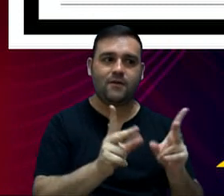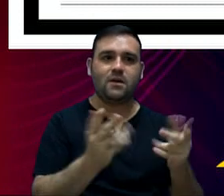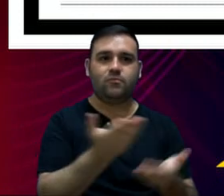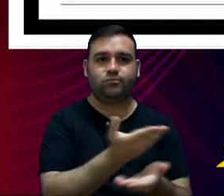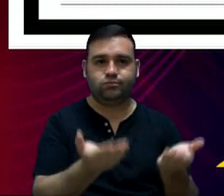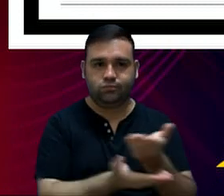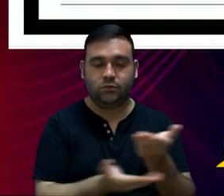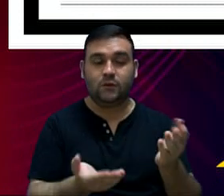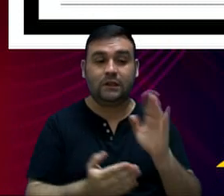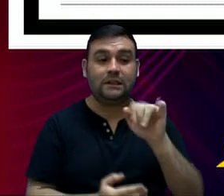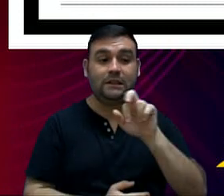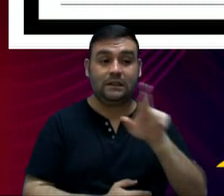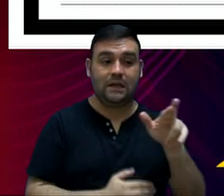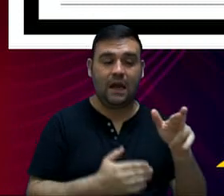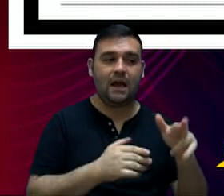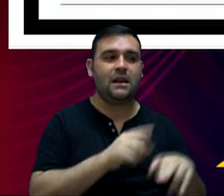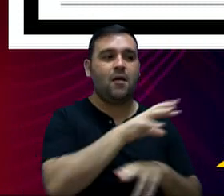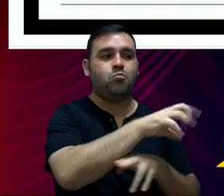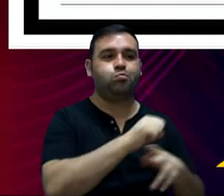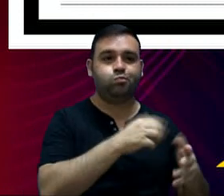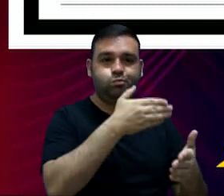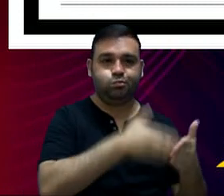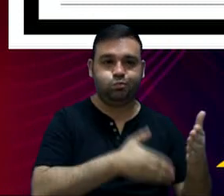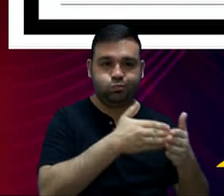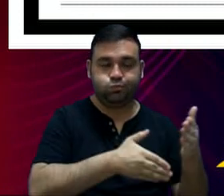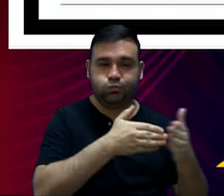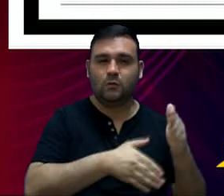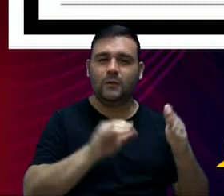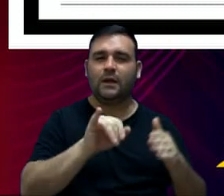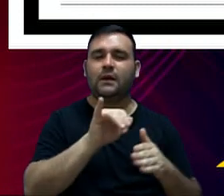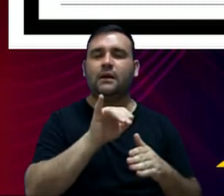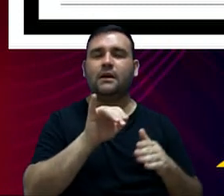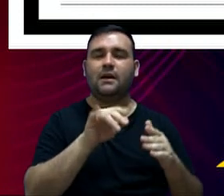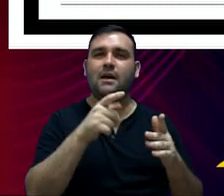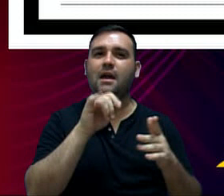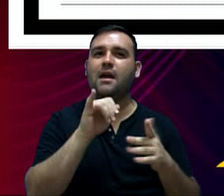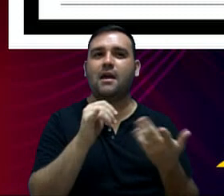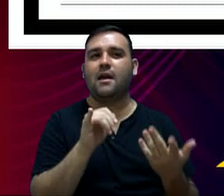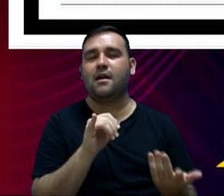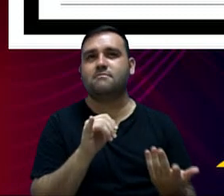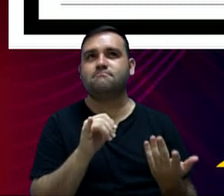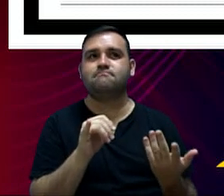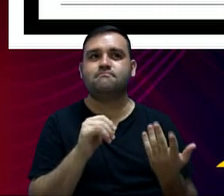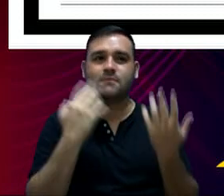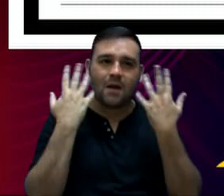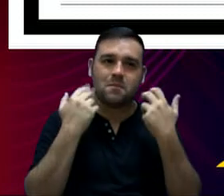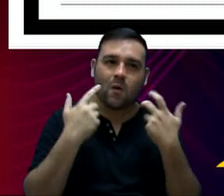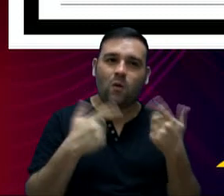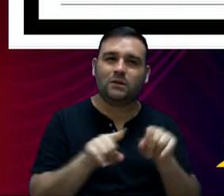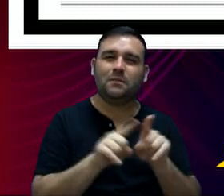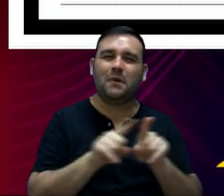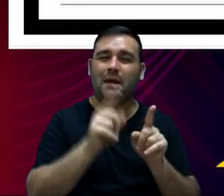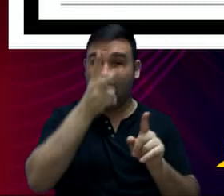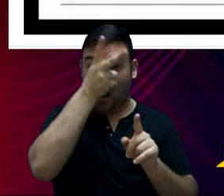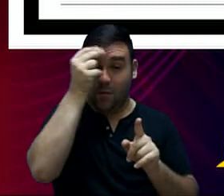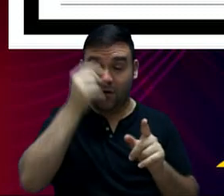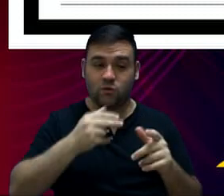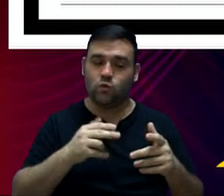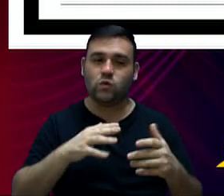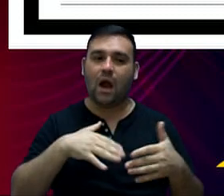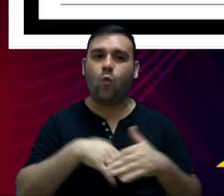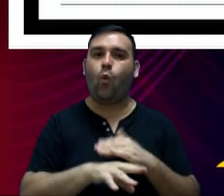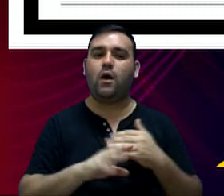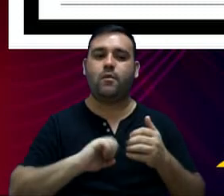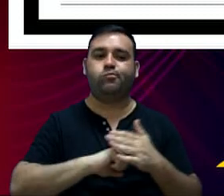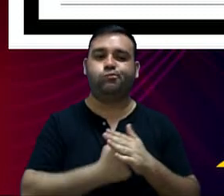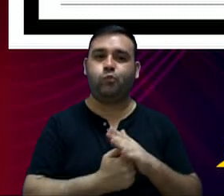O Imposto de Renda Retido na Fonte, esse é aquele imposto que a Prefeitura retém, é uma